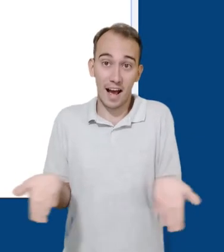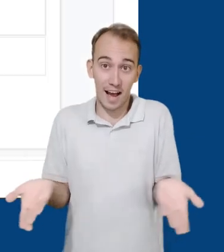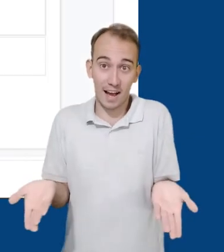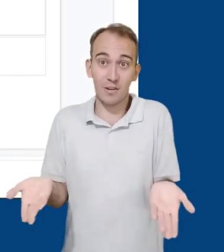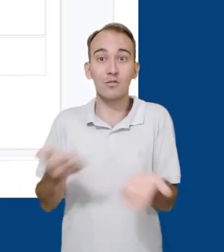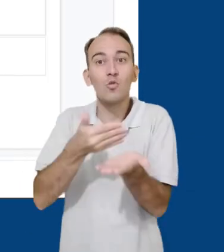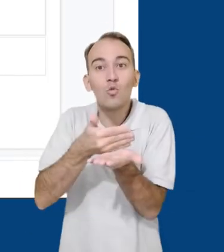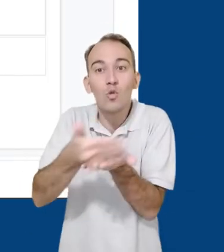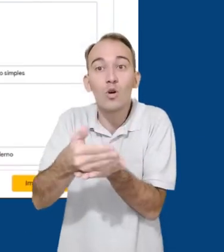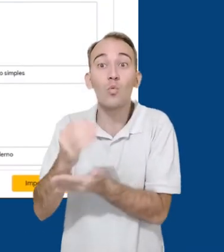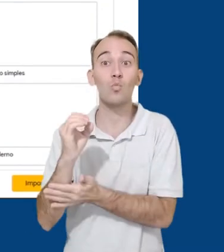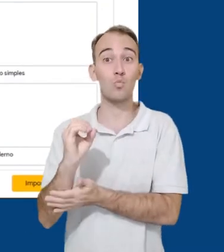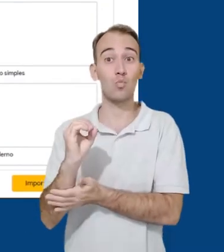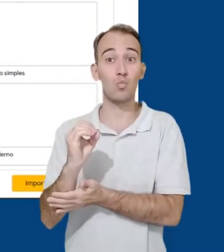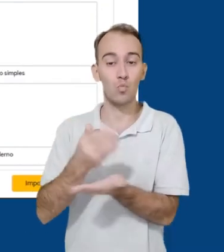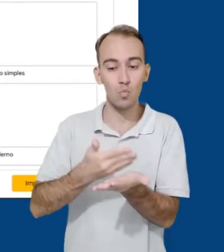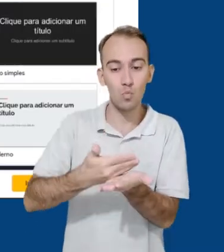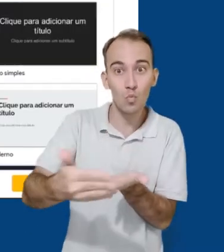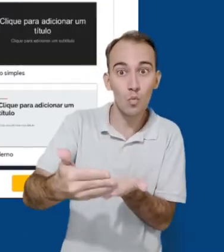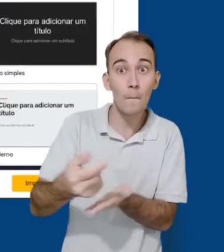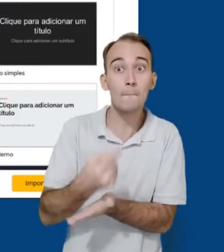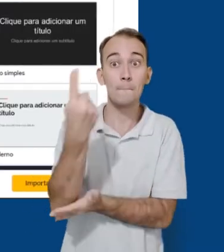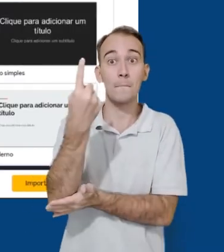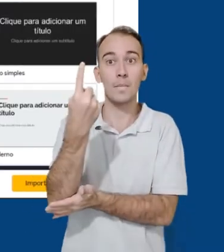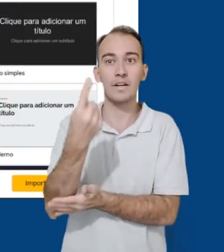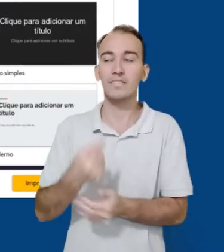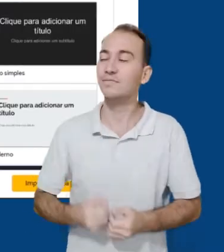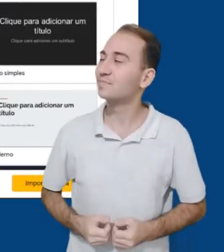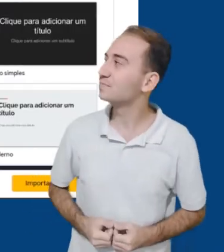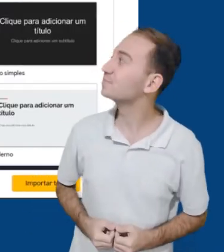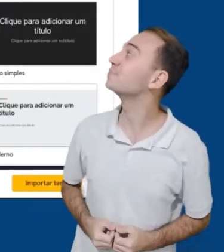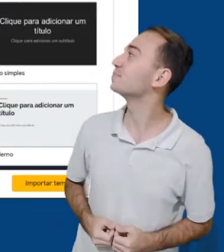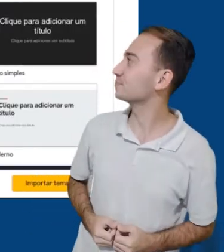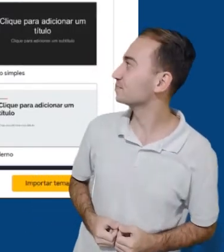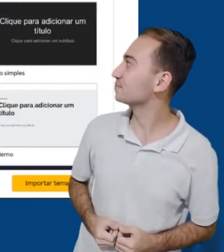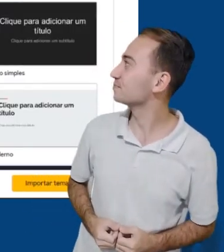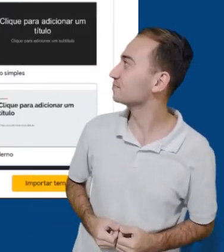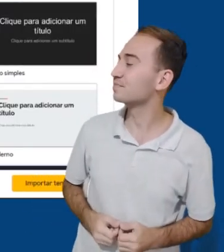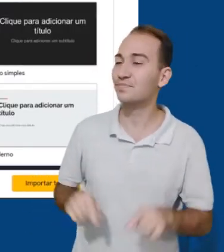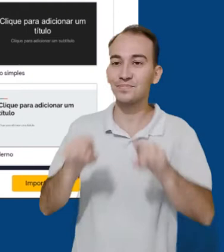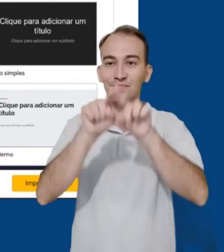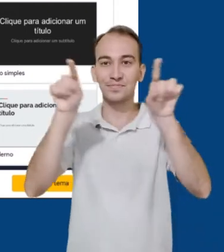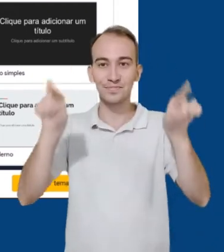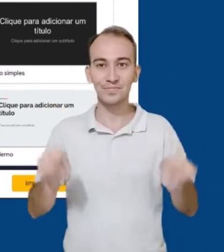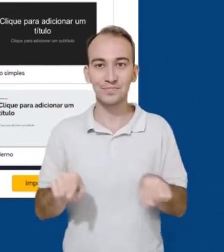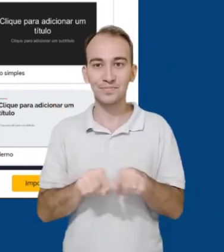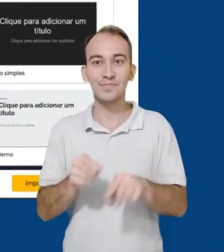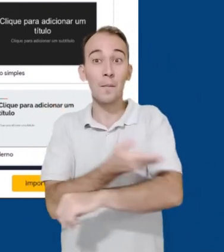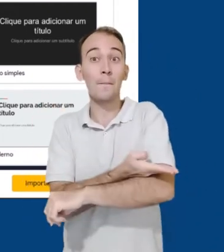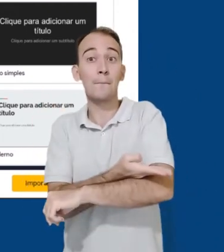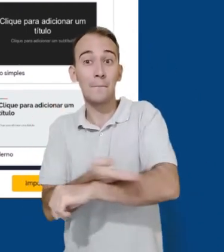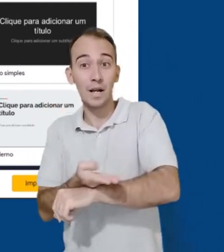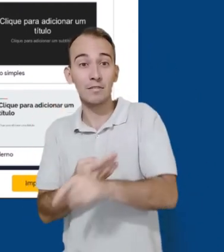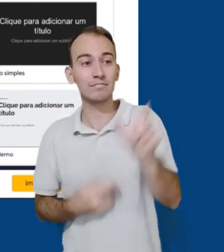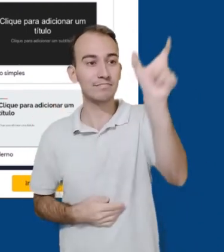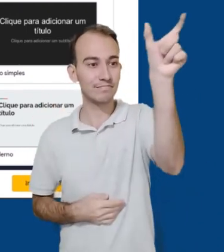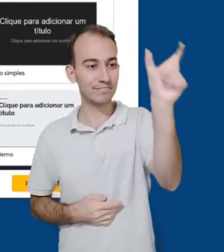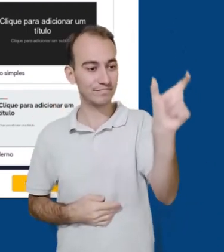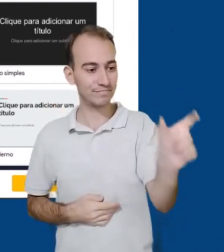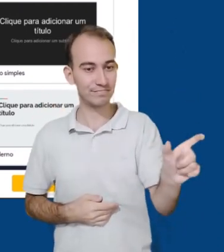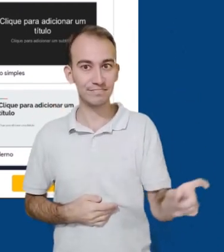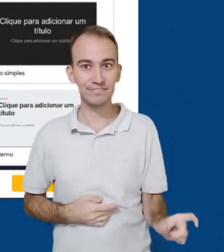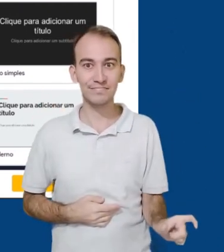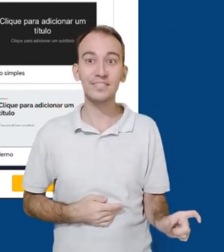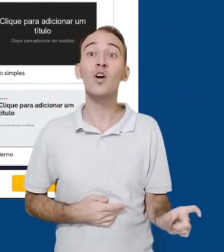do zero. Quando chegamos na tela do arquivo, ao centro temos a nossa apresentação. Ao lado esquerdo, temos as páginas da apresentação, os